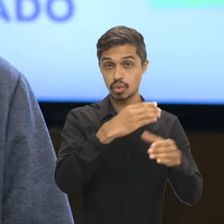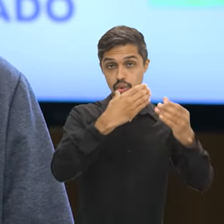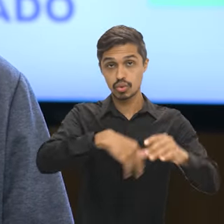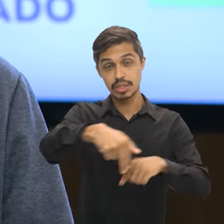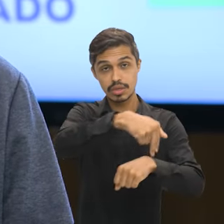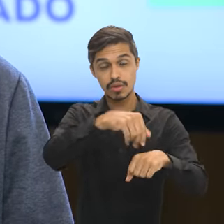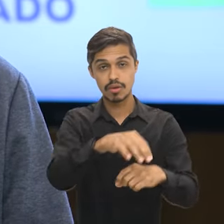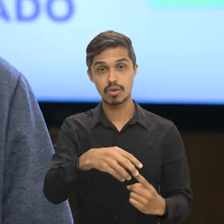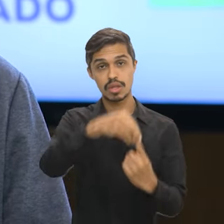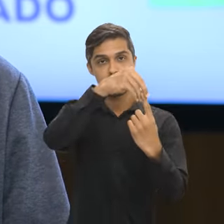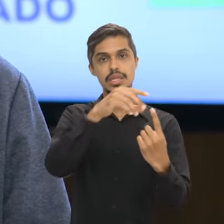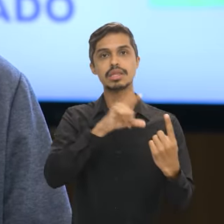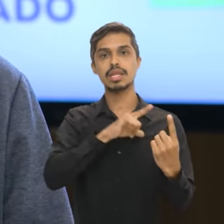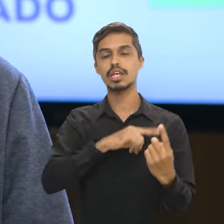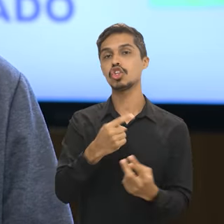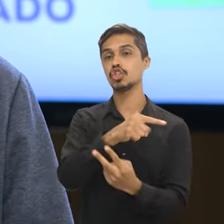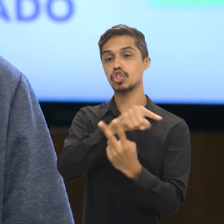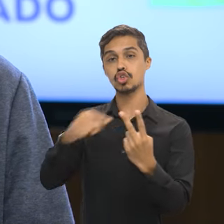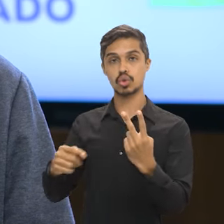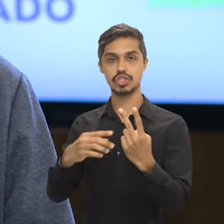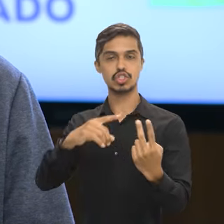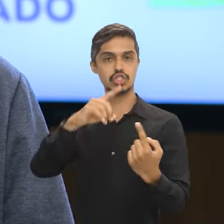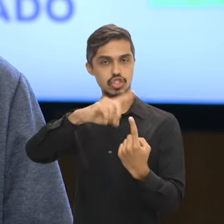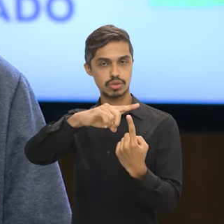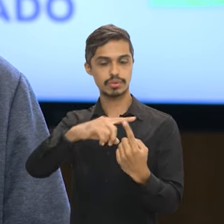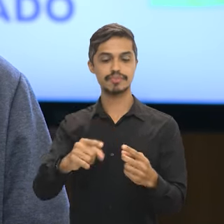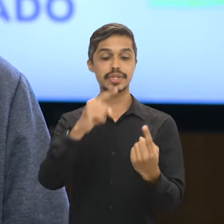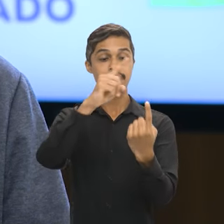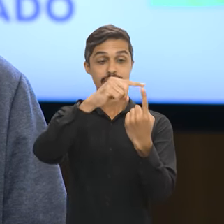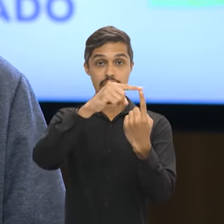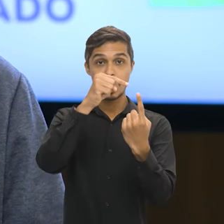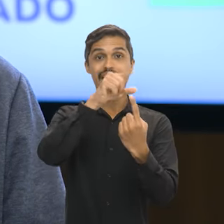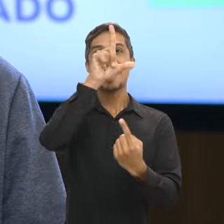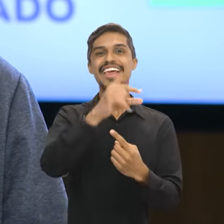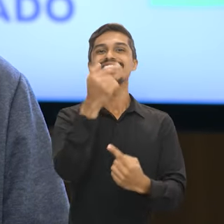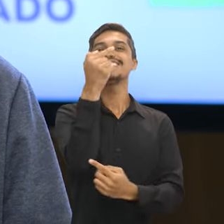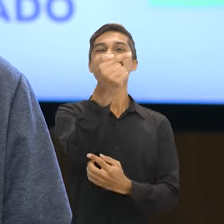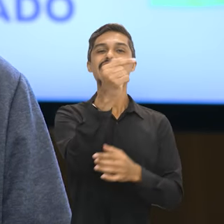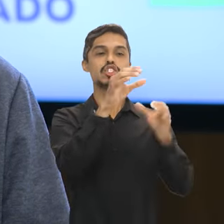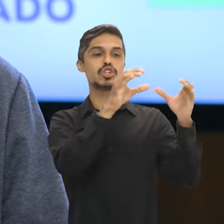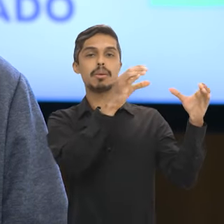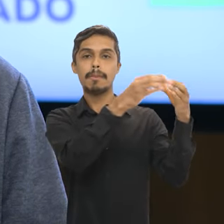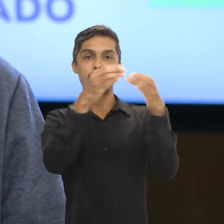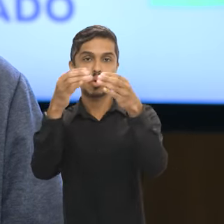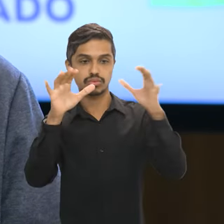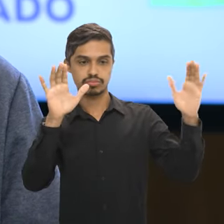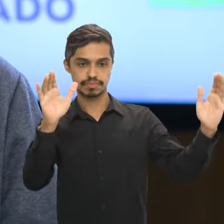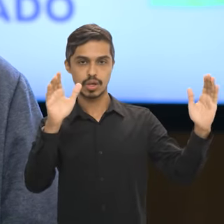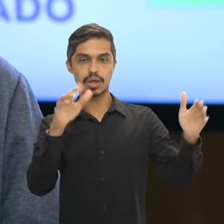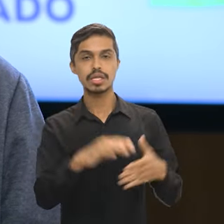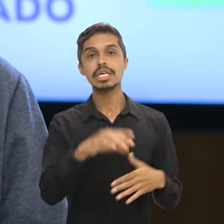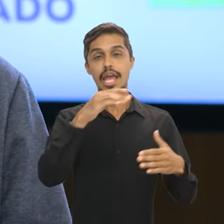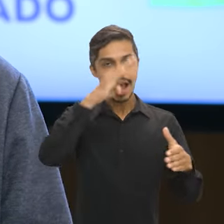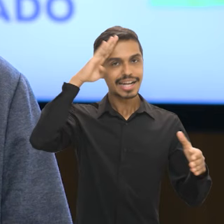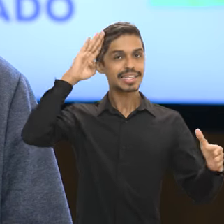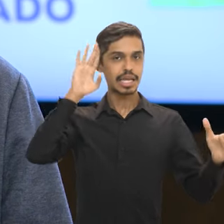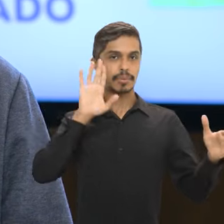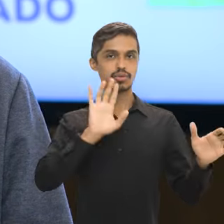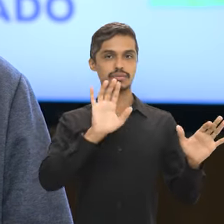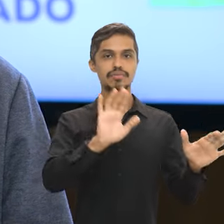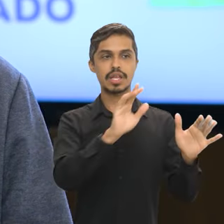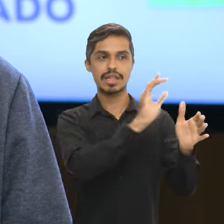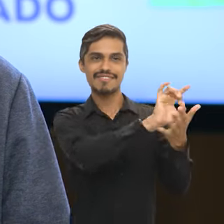tem dois tipos de pré-requisitos. A gente tem sete blocos que estão destinados a pessoas que concluíram o ensino superior.